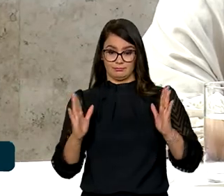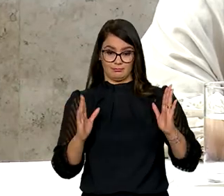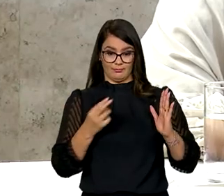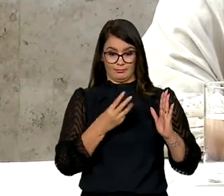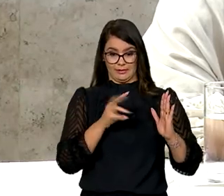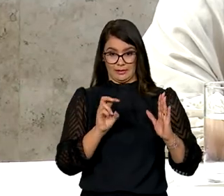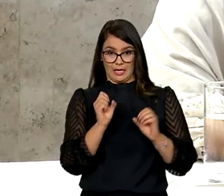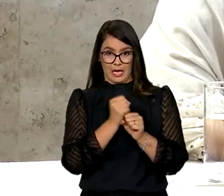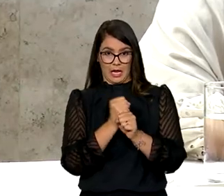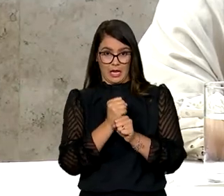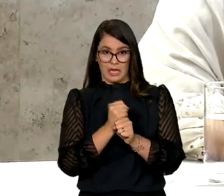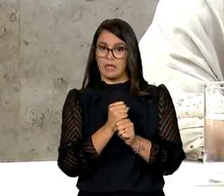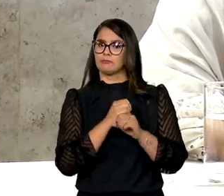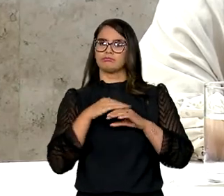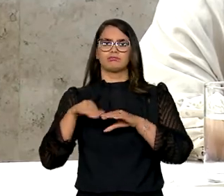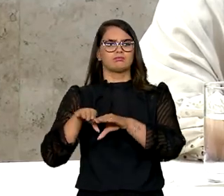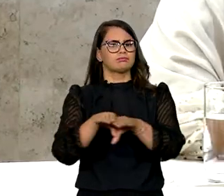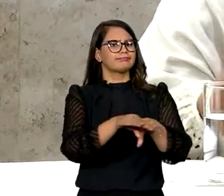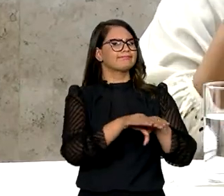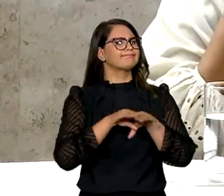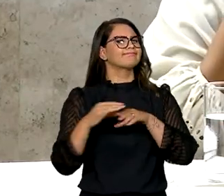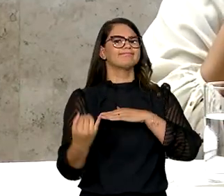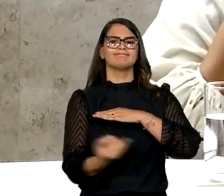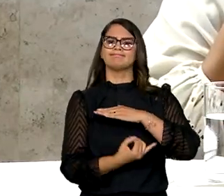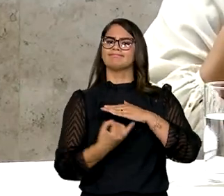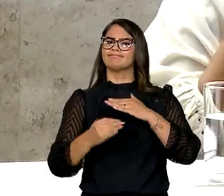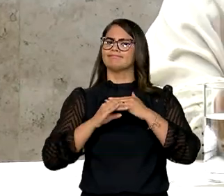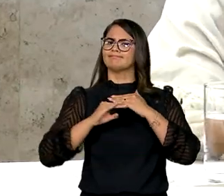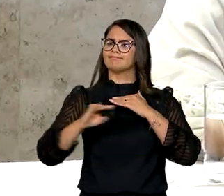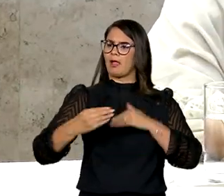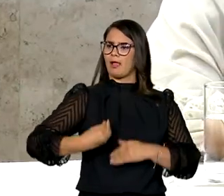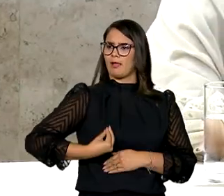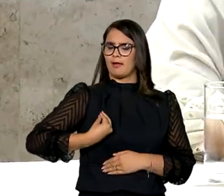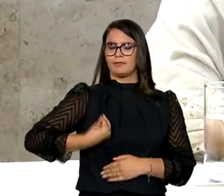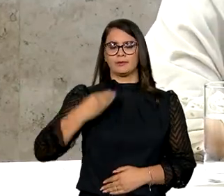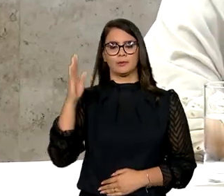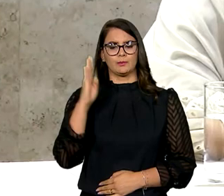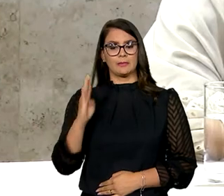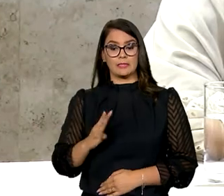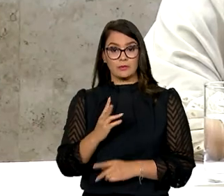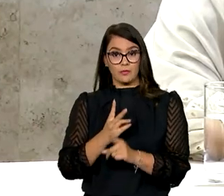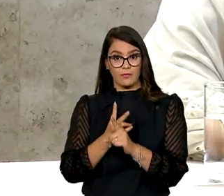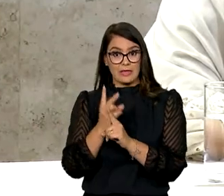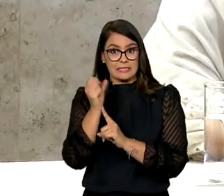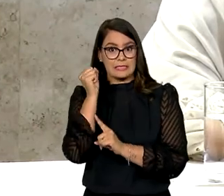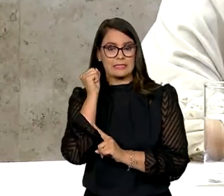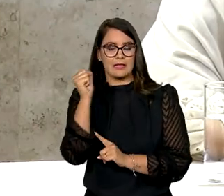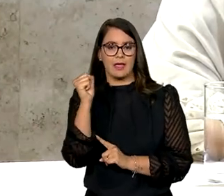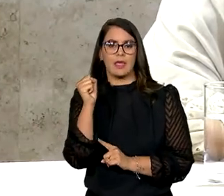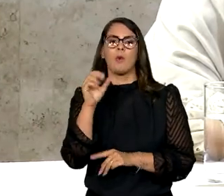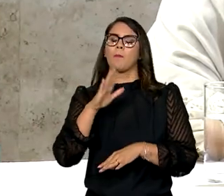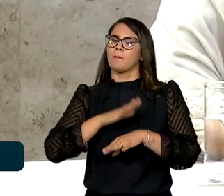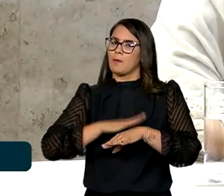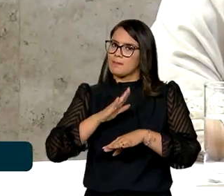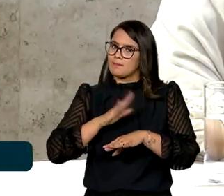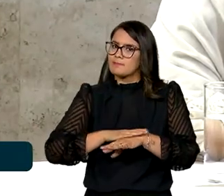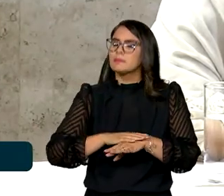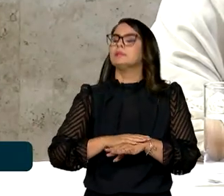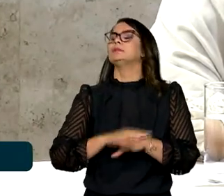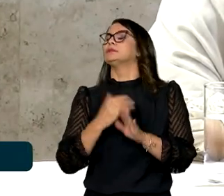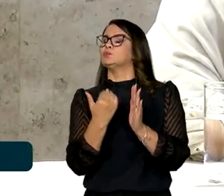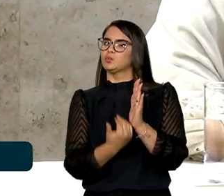anos, o maior período de estabilidade institucional da vida brasileira, que venceu momentos de